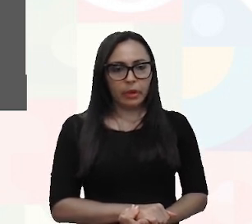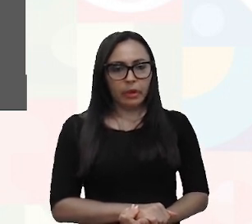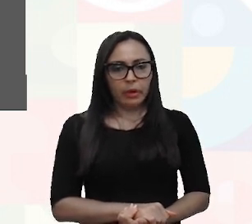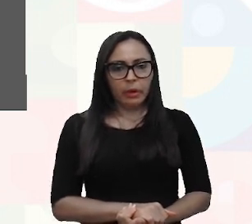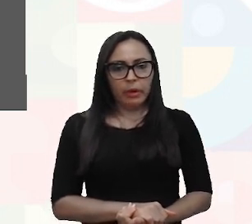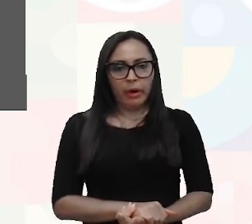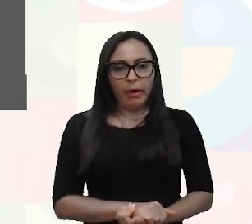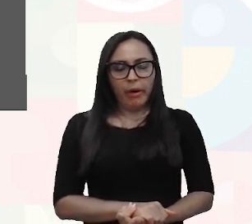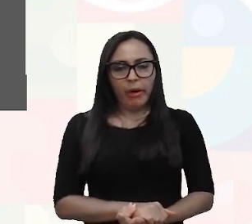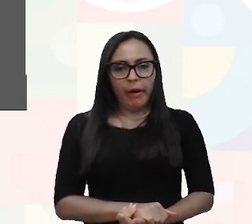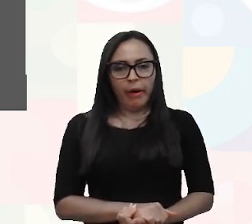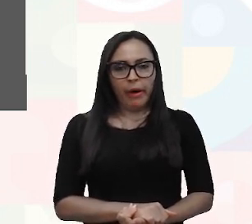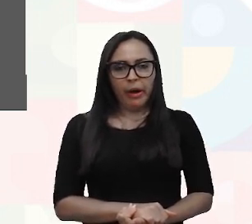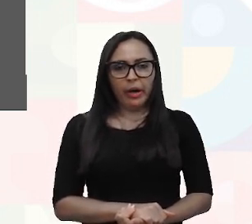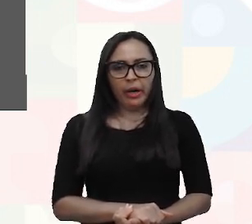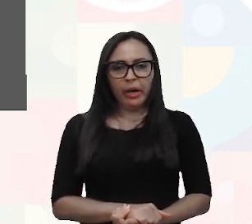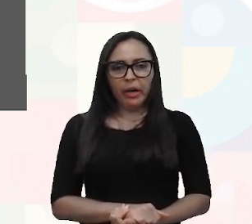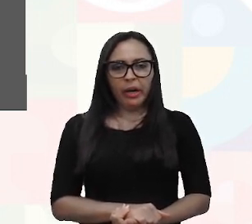professora,